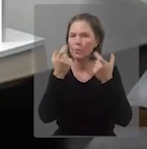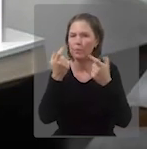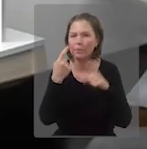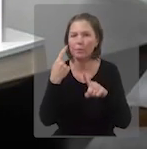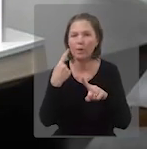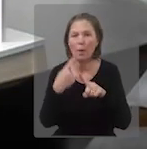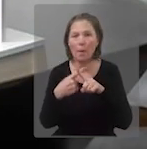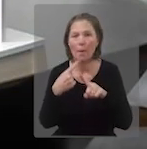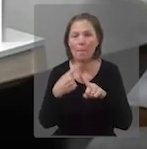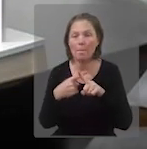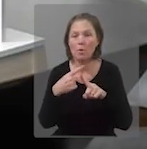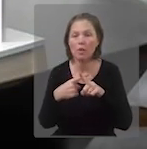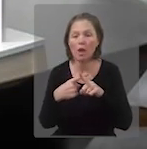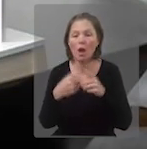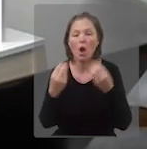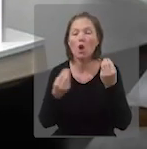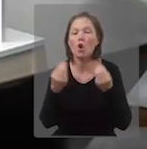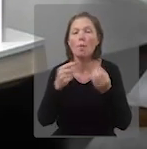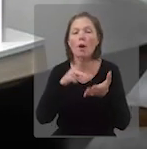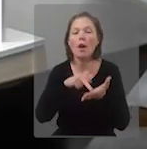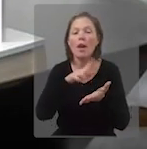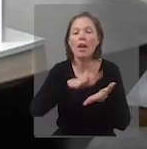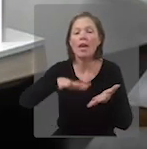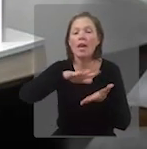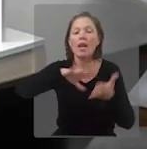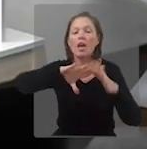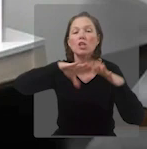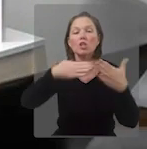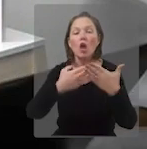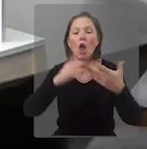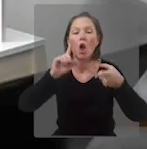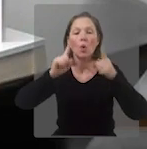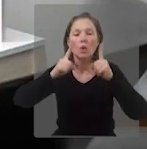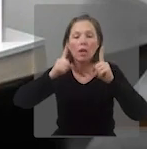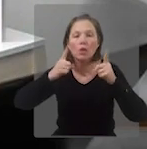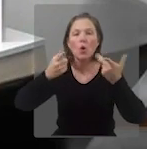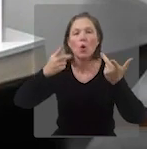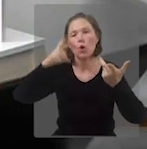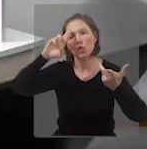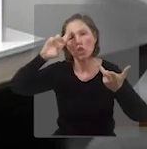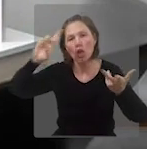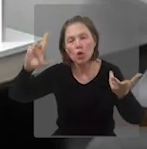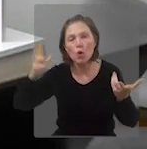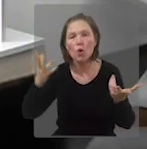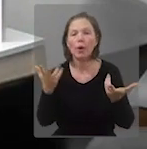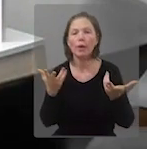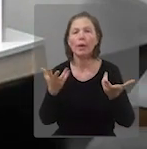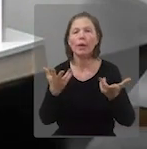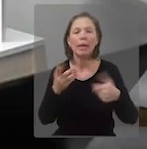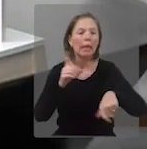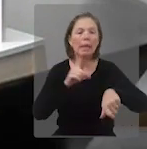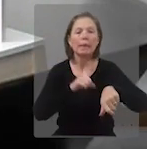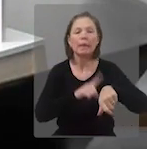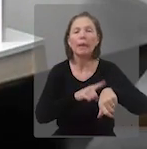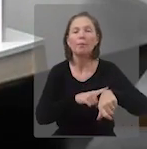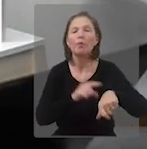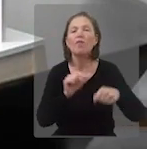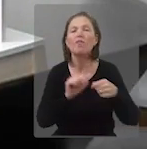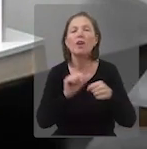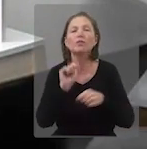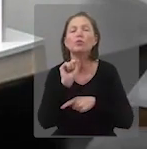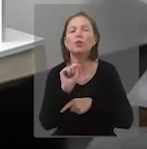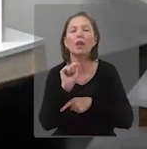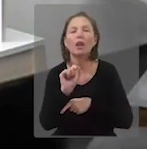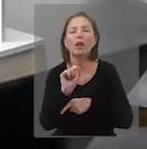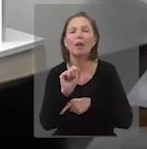nas instituições, porque acaba que a realidade da escola, o coordenador, o gestor, enfim, acaba dedicando a maior